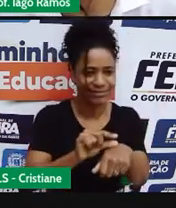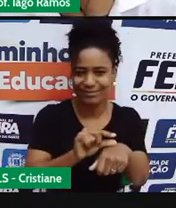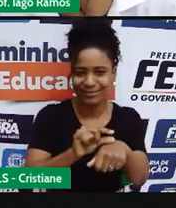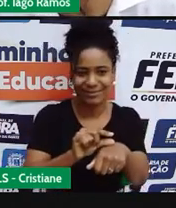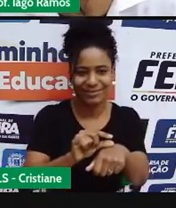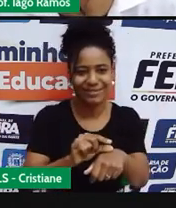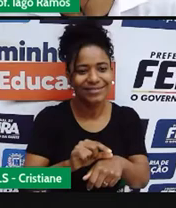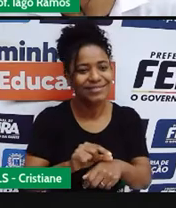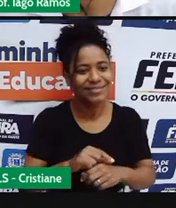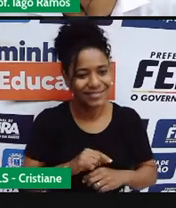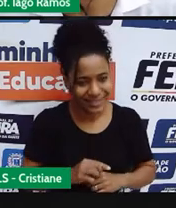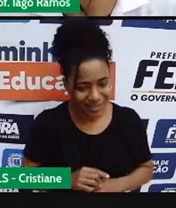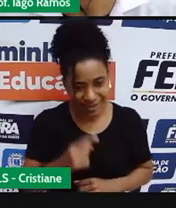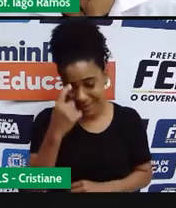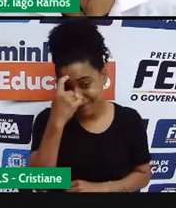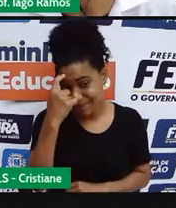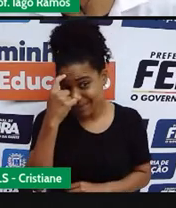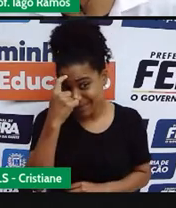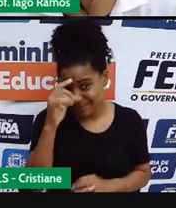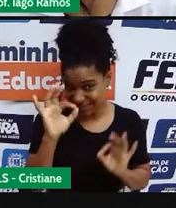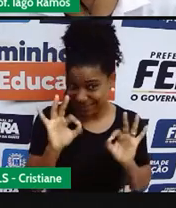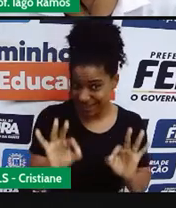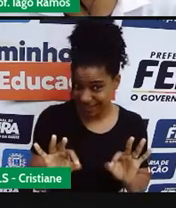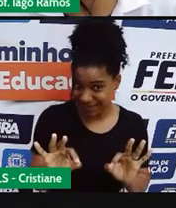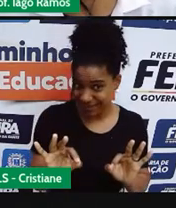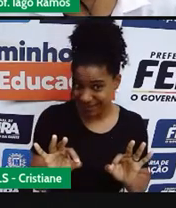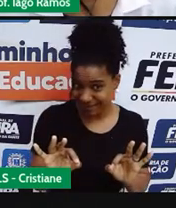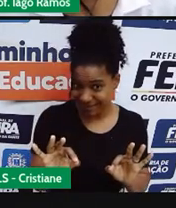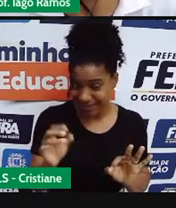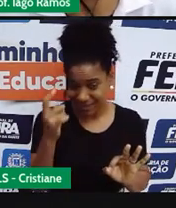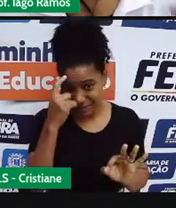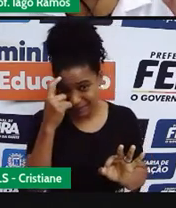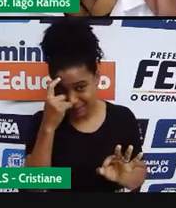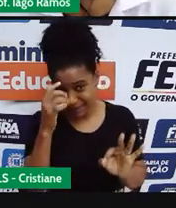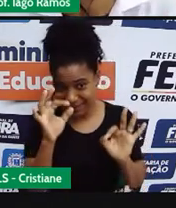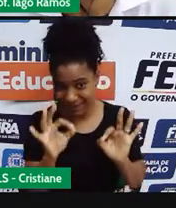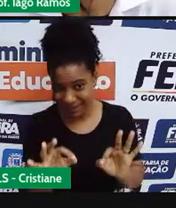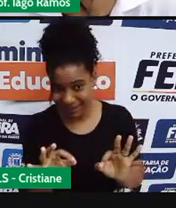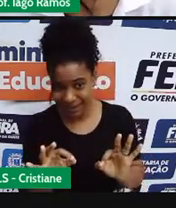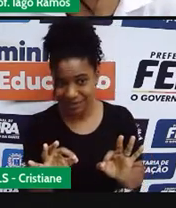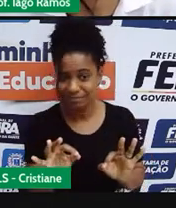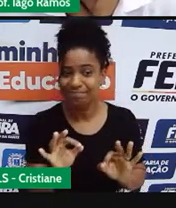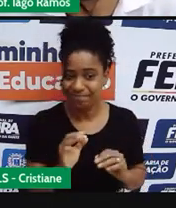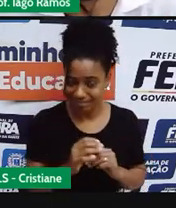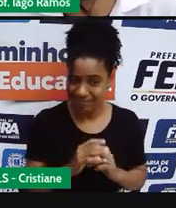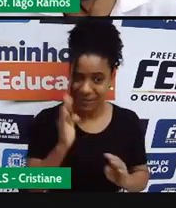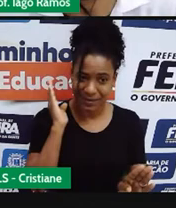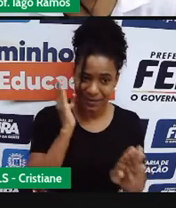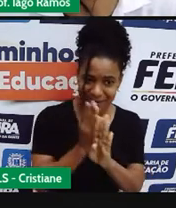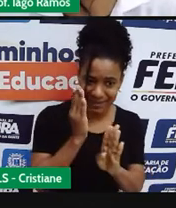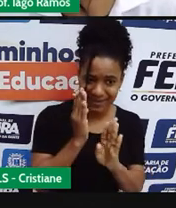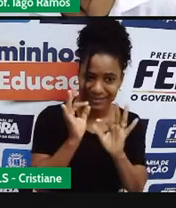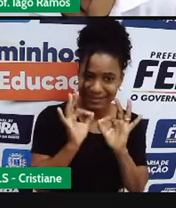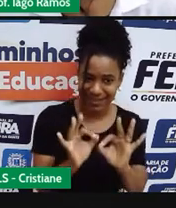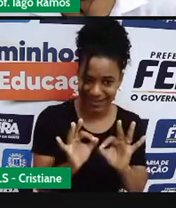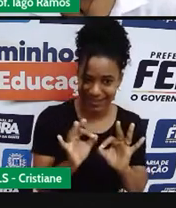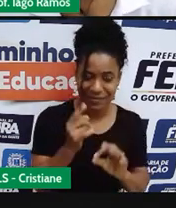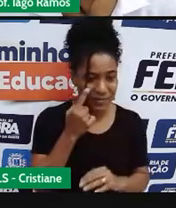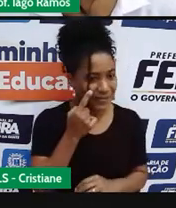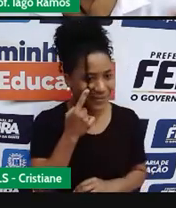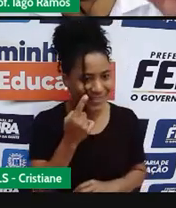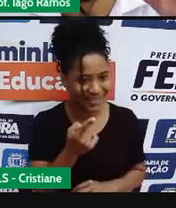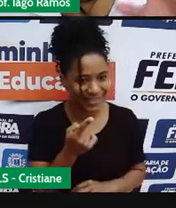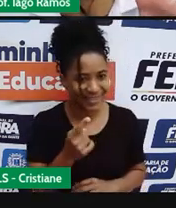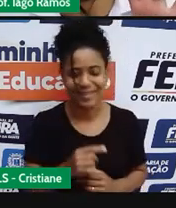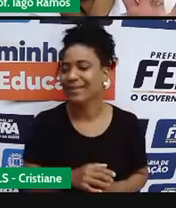pensa, raciocina e vê se a gente conseguiu chegar na conclusão correta, tá bom?